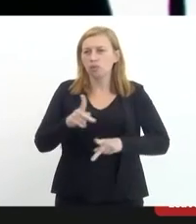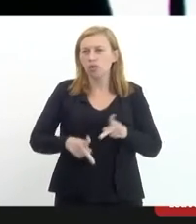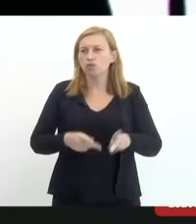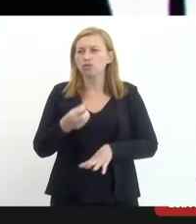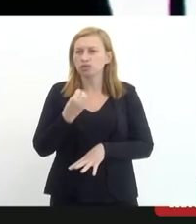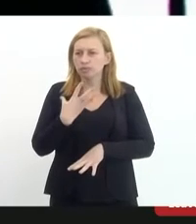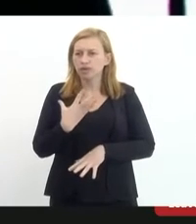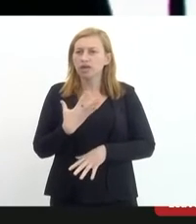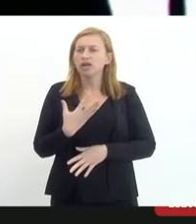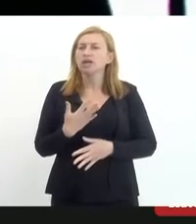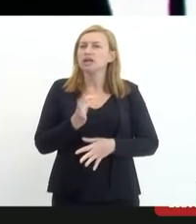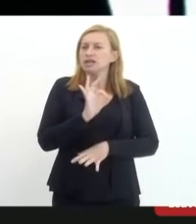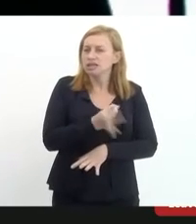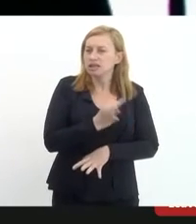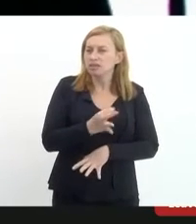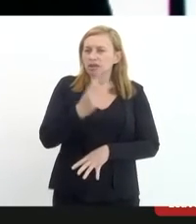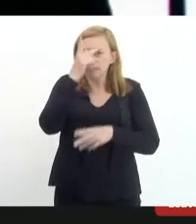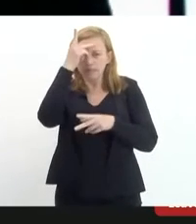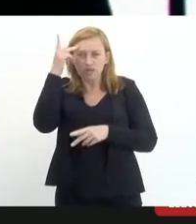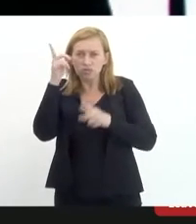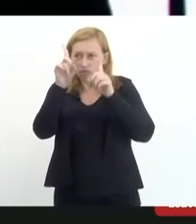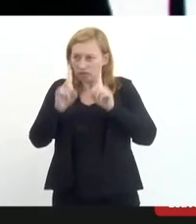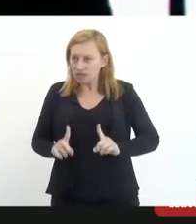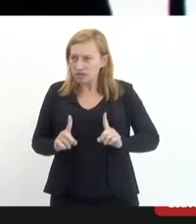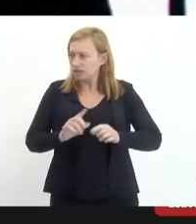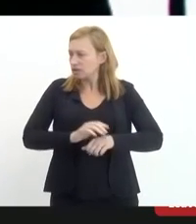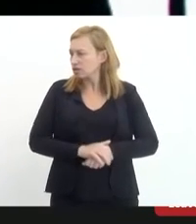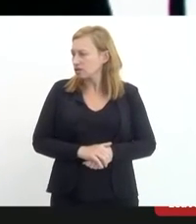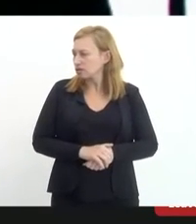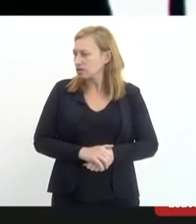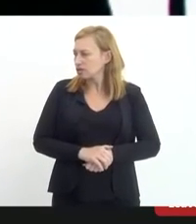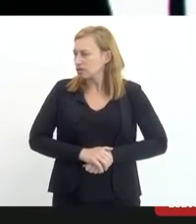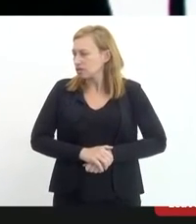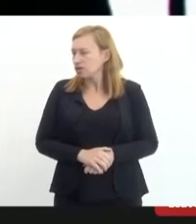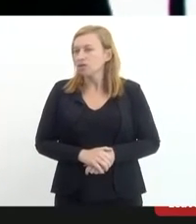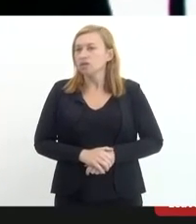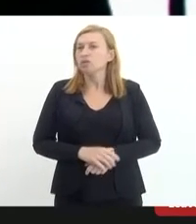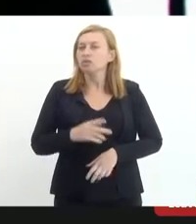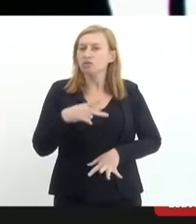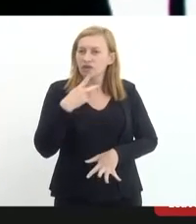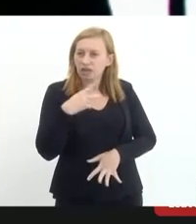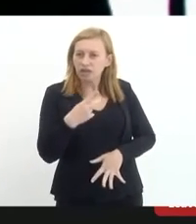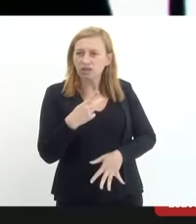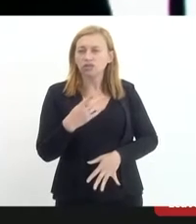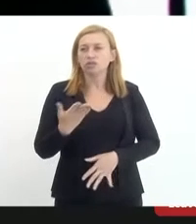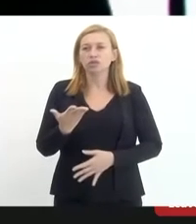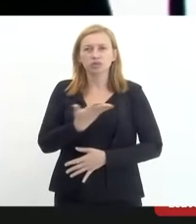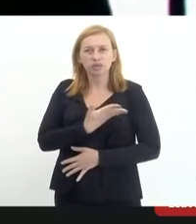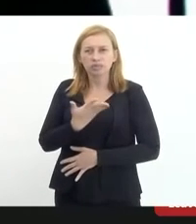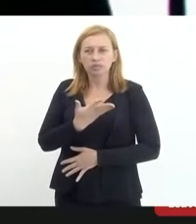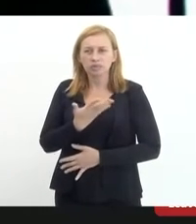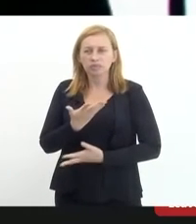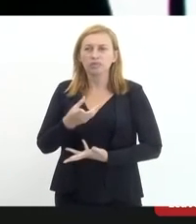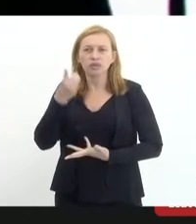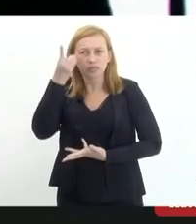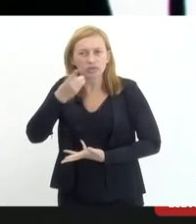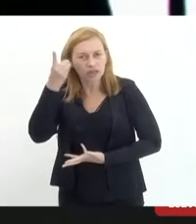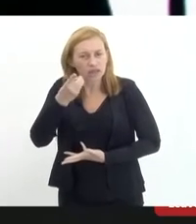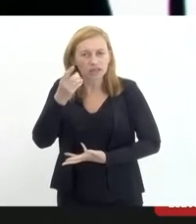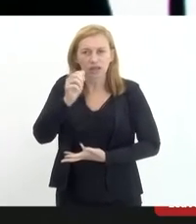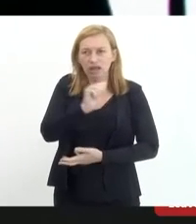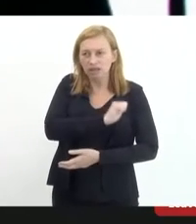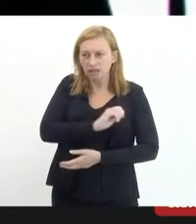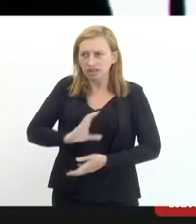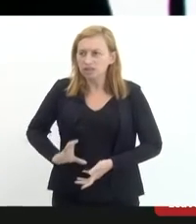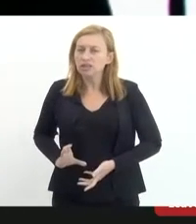específico, da pessoa com deficiência. Como bem disse, o nosso querido deputado André Ciliano, na